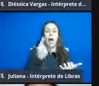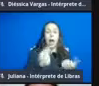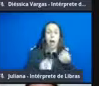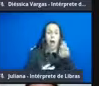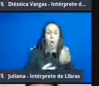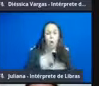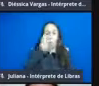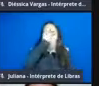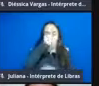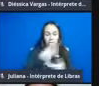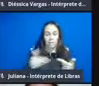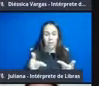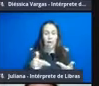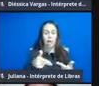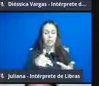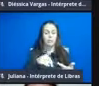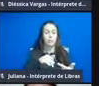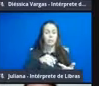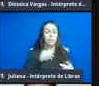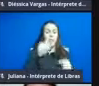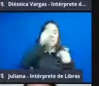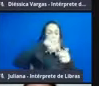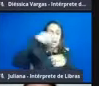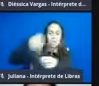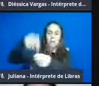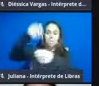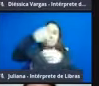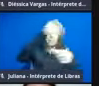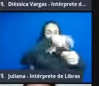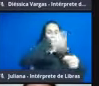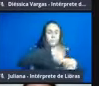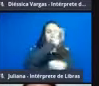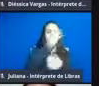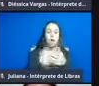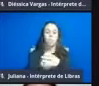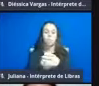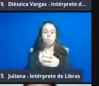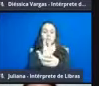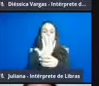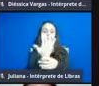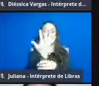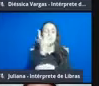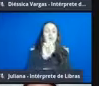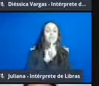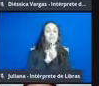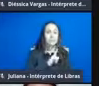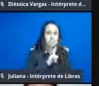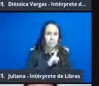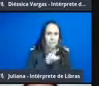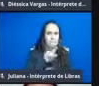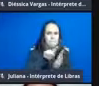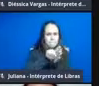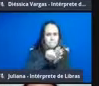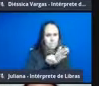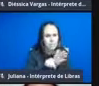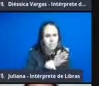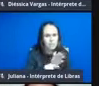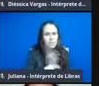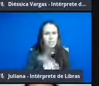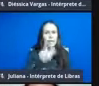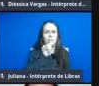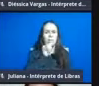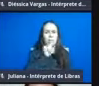orgânica, a importância da polinização. Existem, por exemplo, indicativos que mostram que, às vezes, até se reconhece a